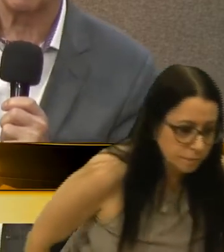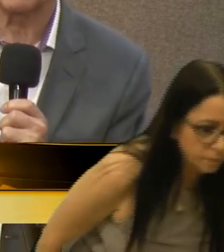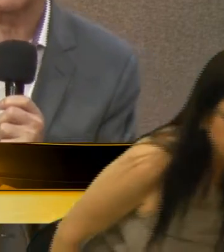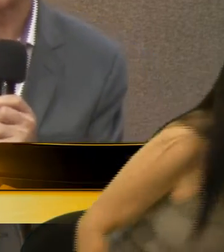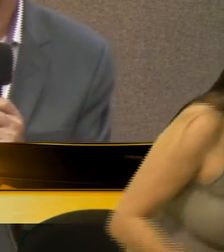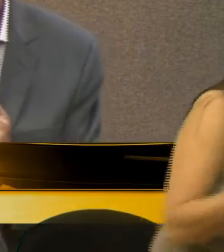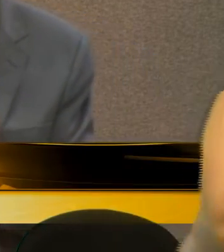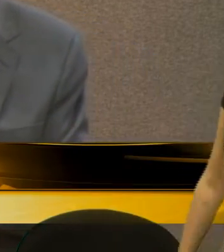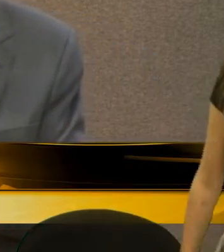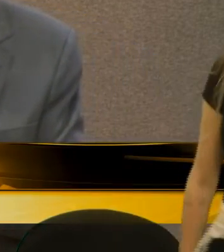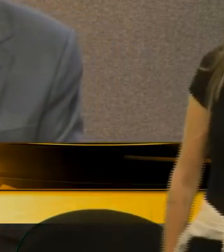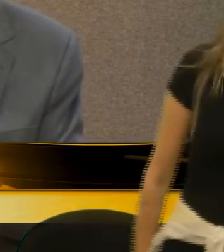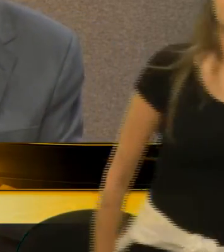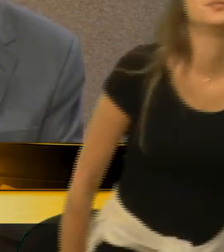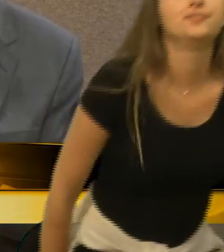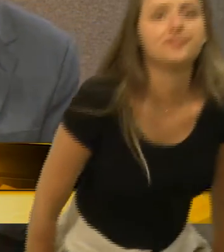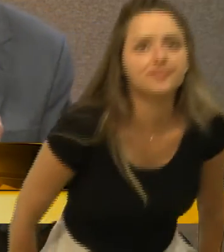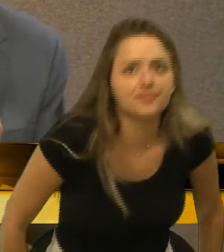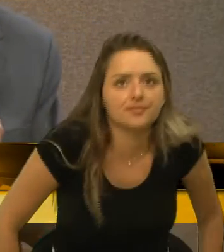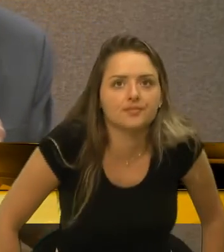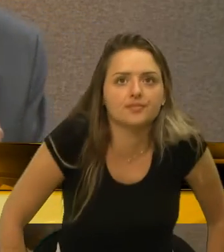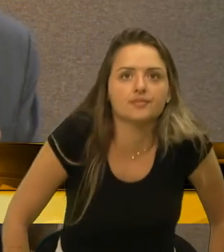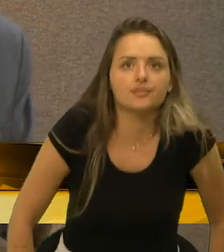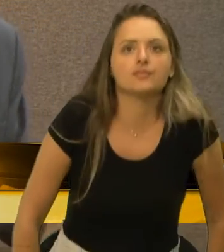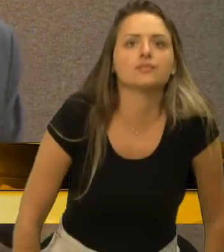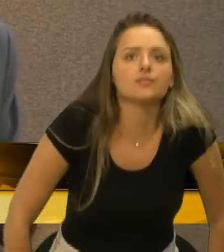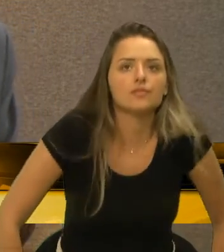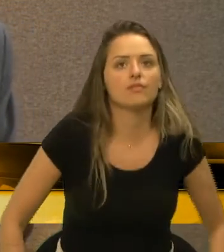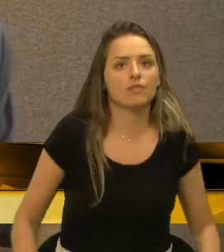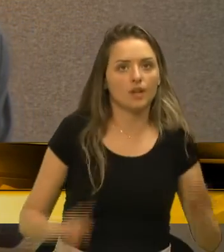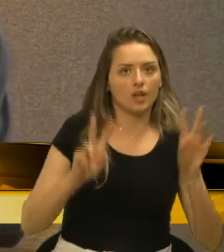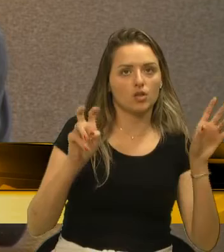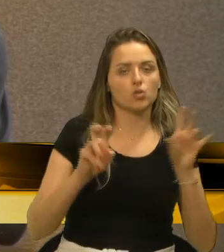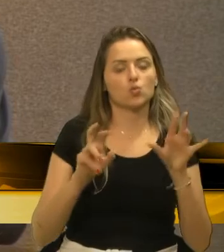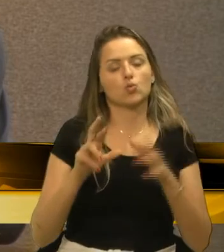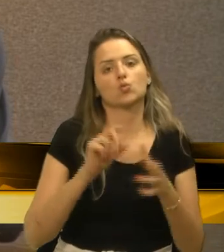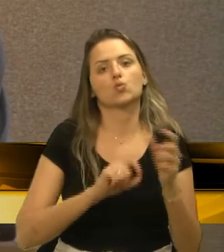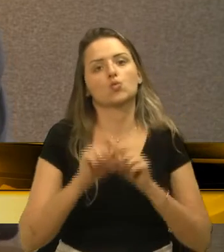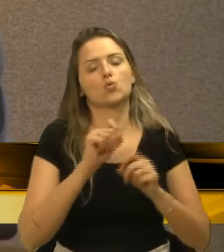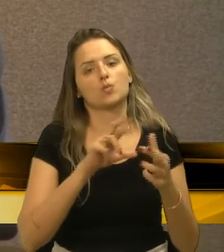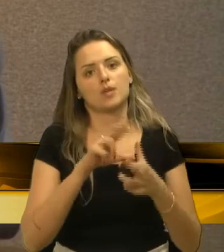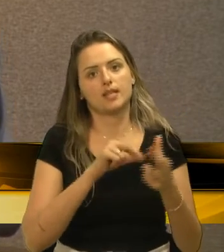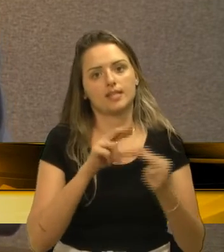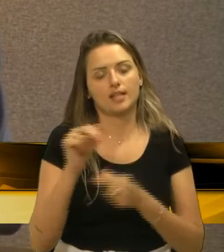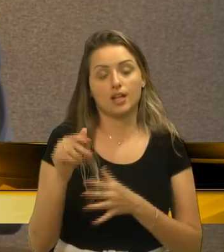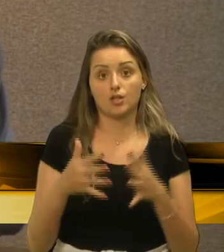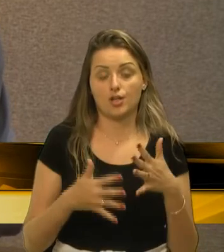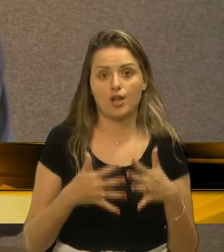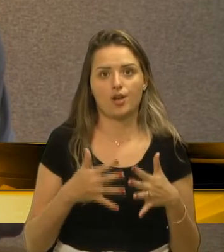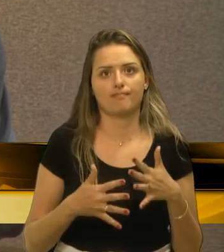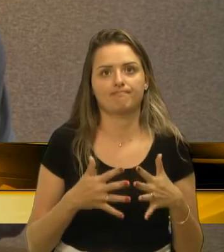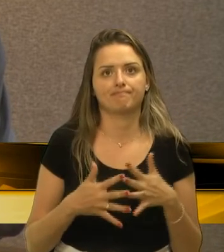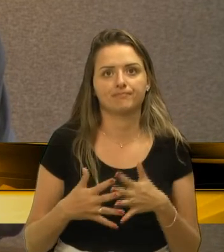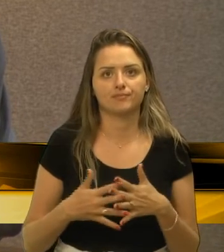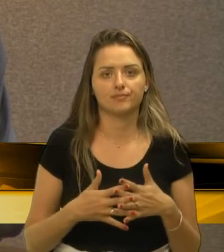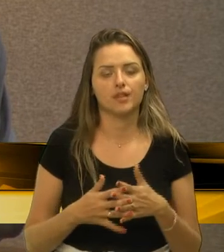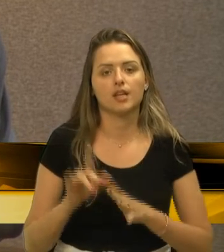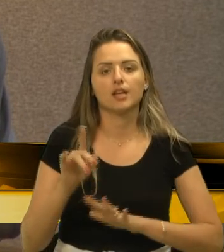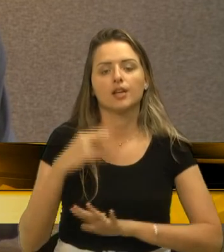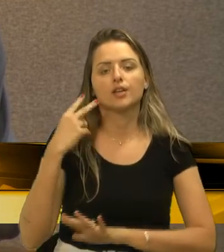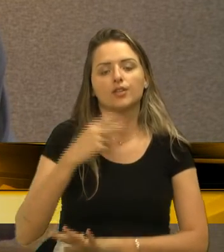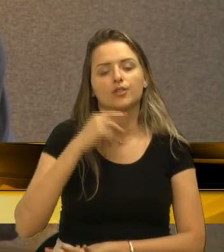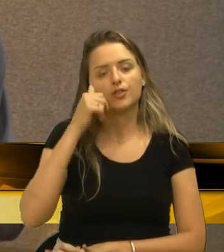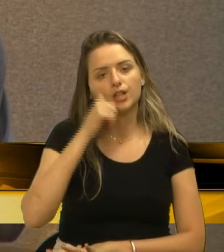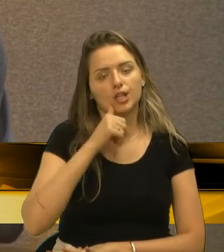institucionais, da separação, da reciclagem, etc. Então, vereadora Gladys, eu